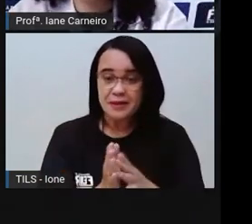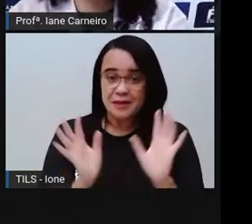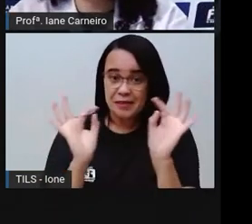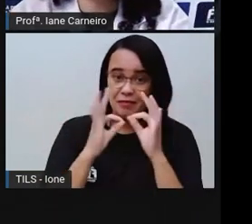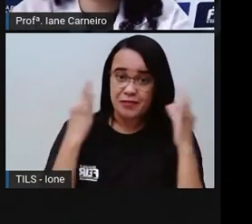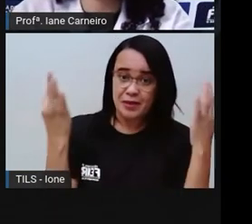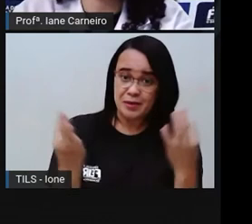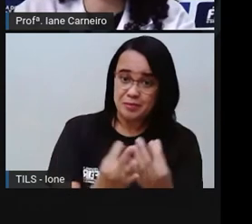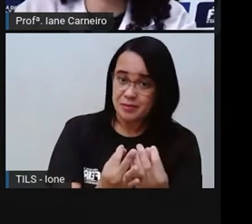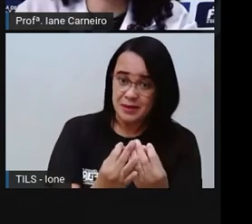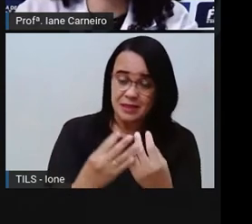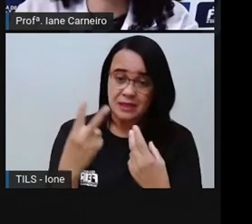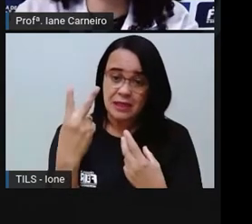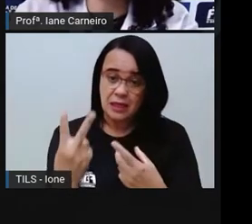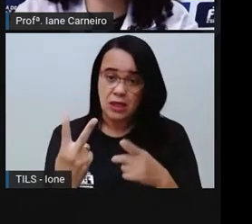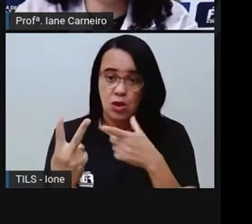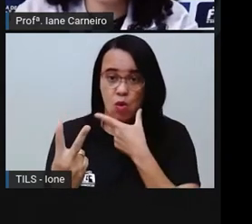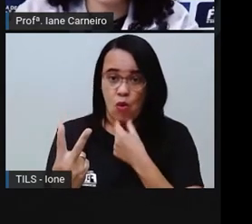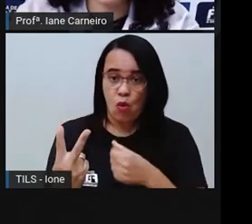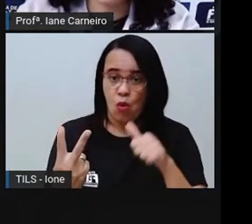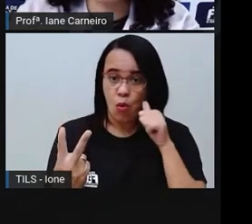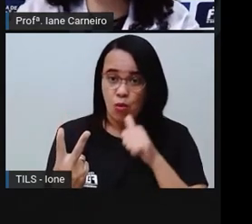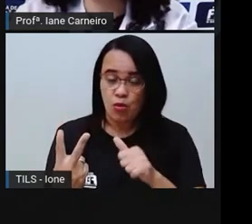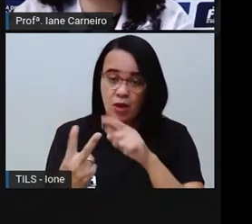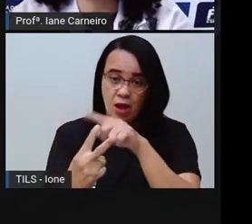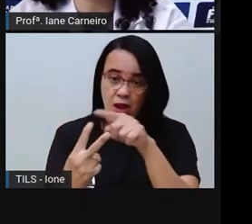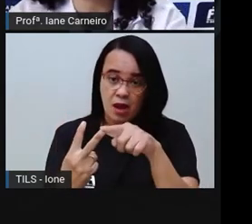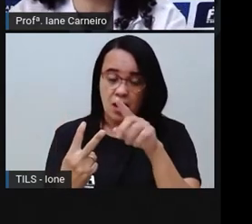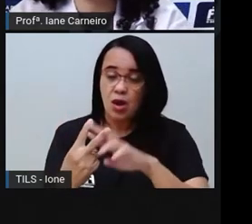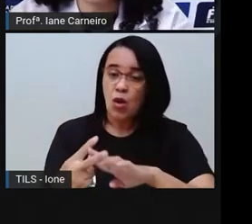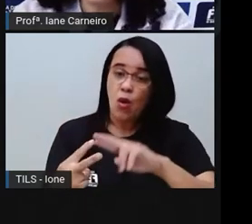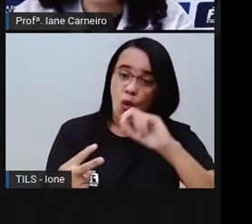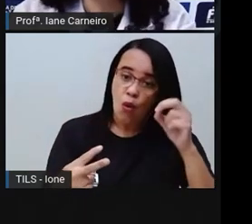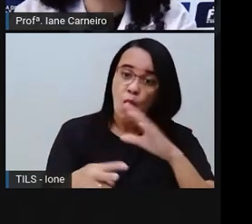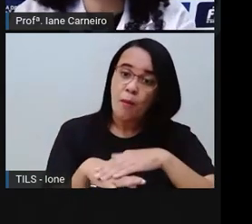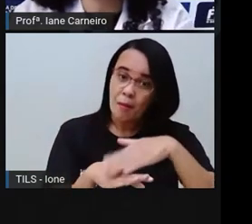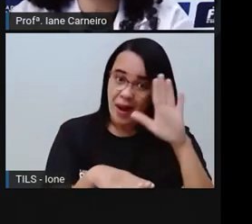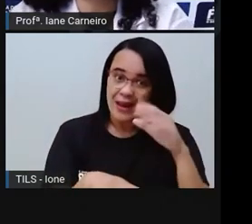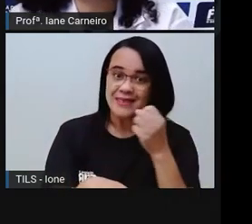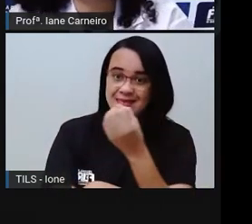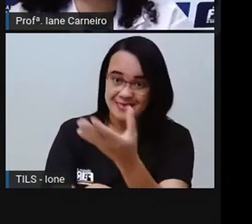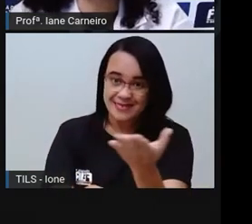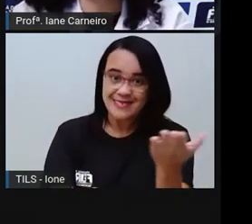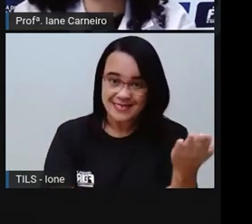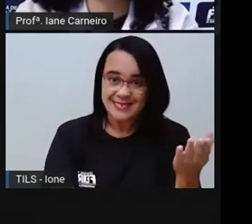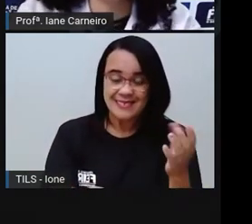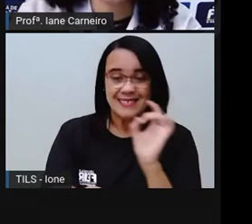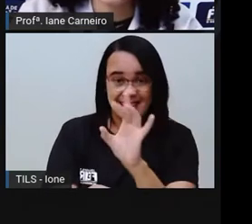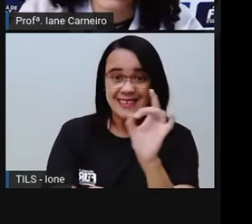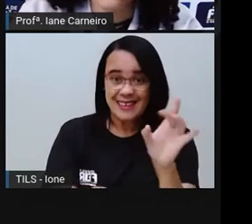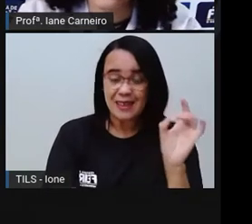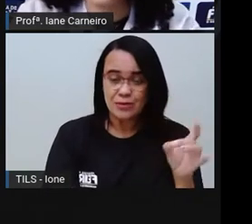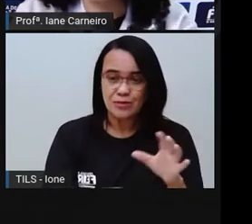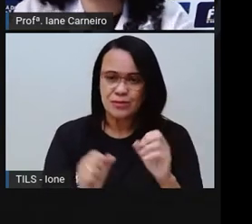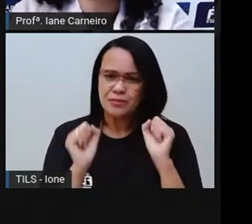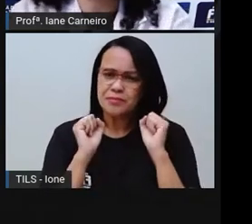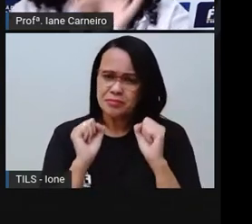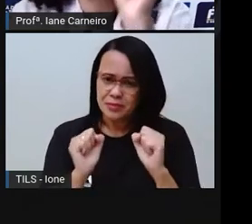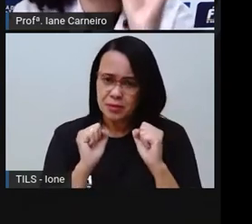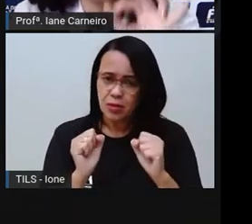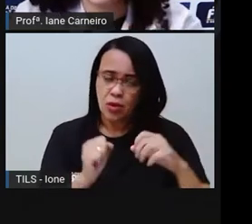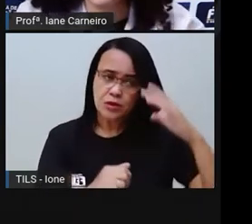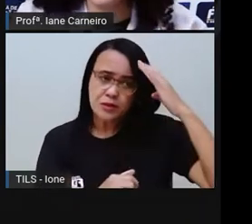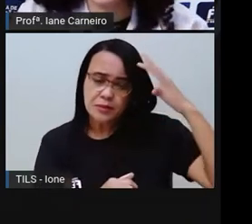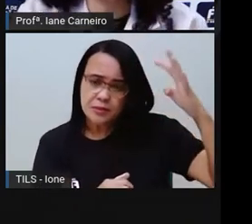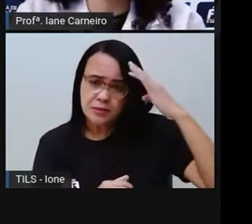pra gente refletir, ó, que toda criança tem direito a um lar e a uma família que a proteja. Então, isso é